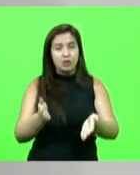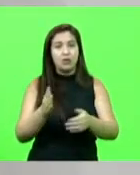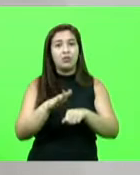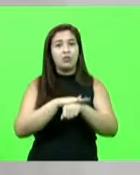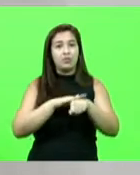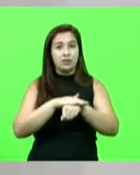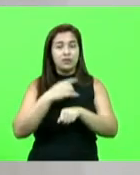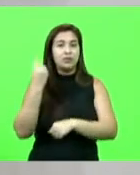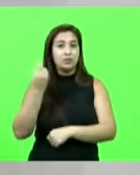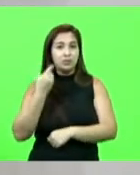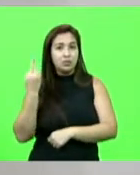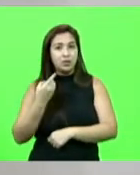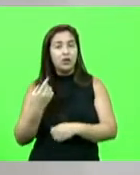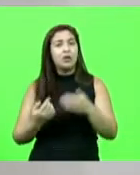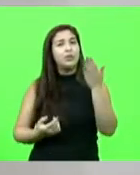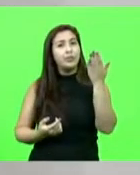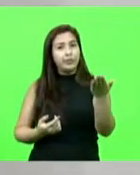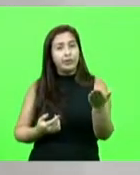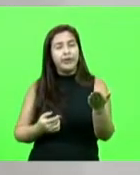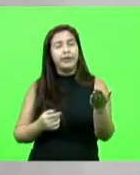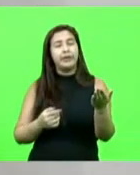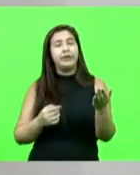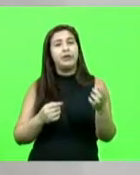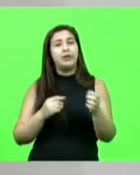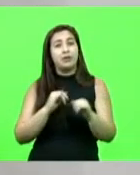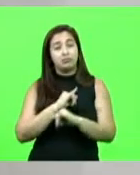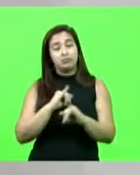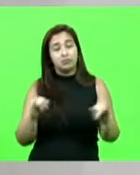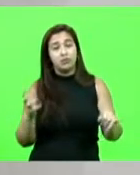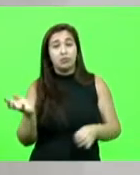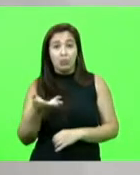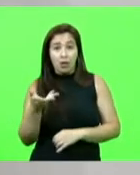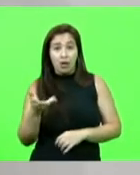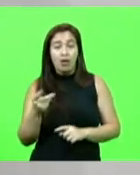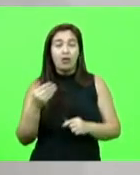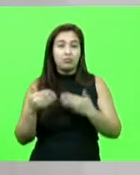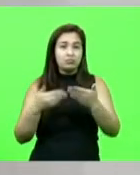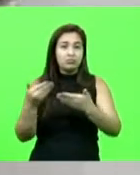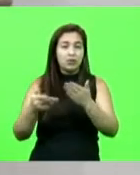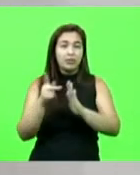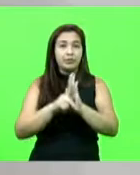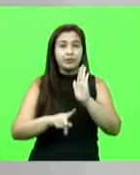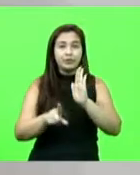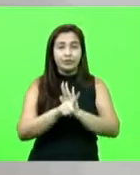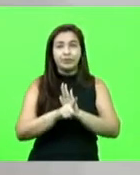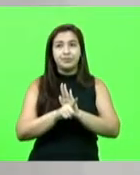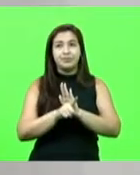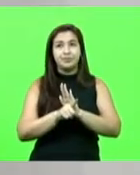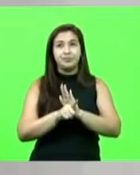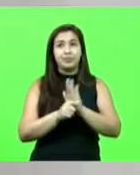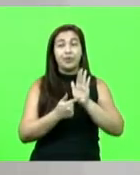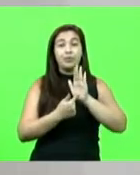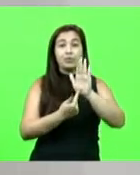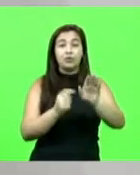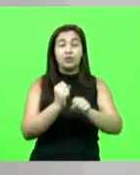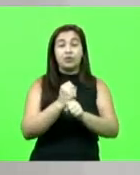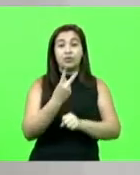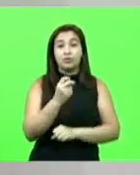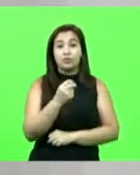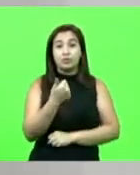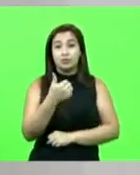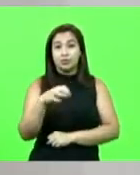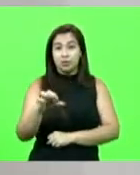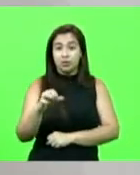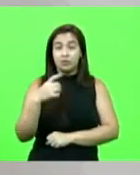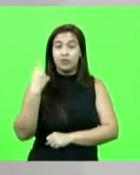ele se comprometeu a dar celeridade ao projeto. Nós apresentamos esse projeto em 2019, os deputados complementaram,